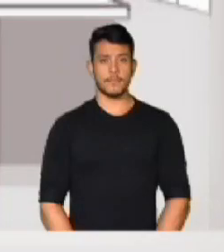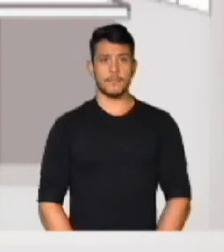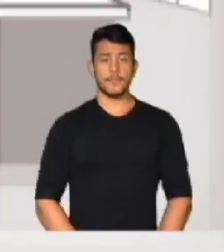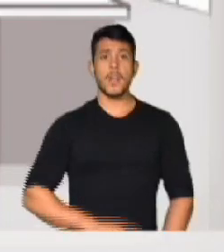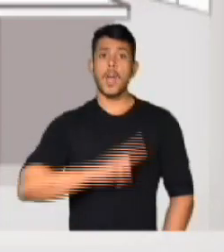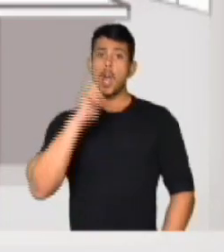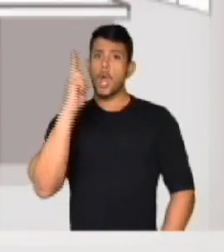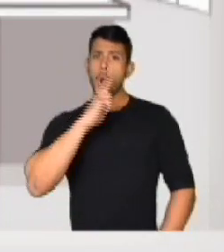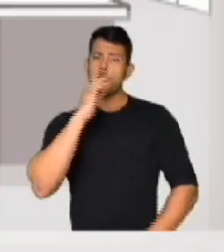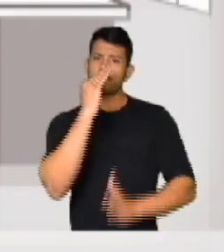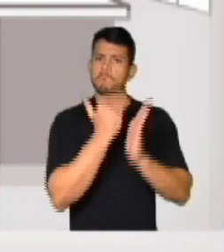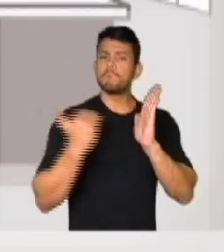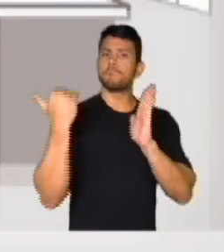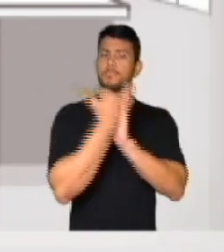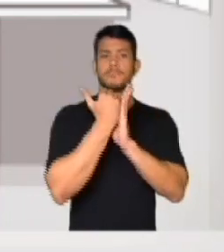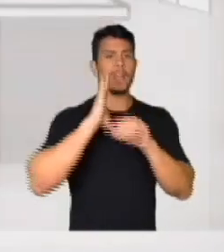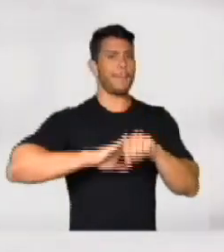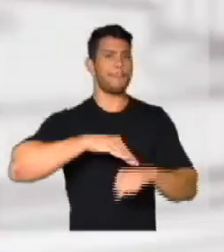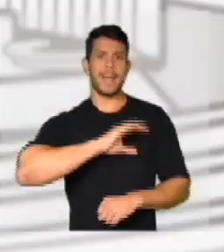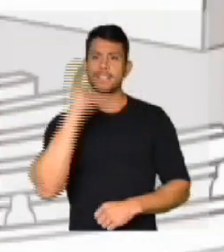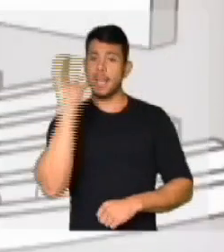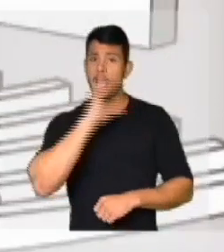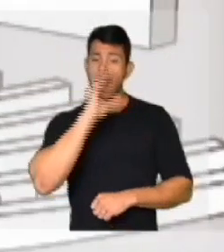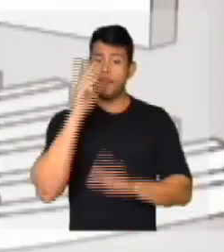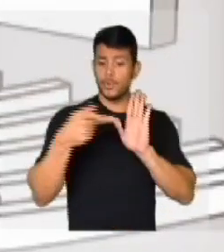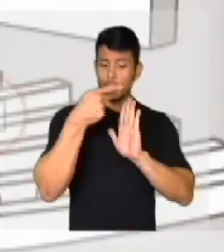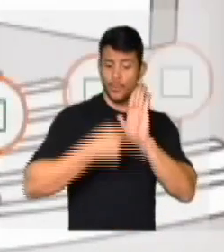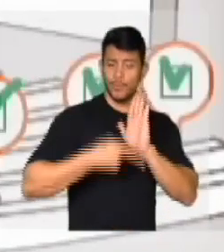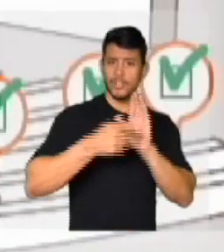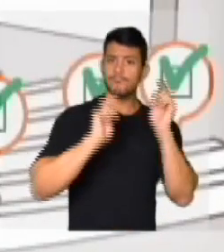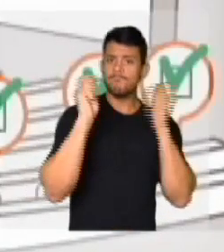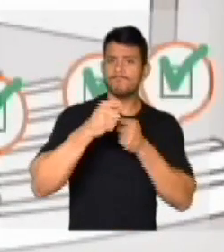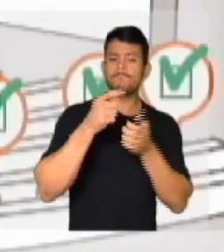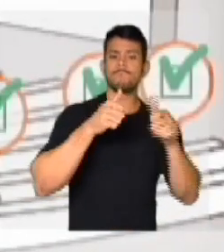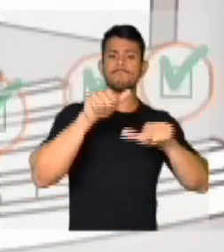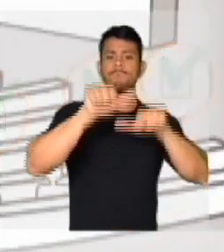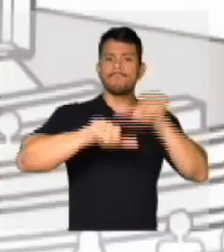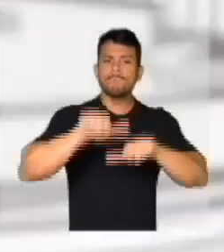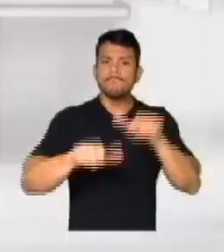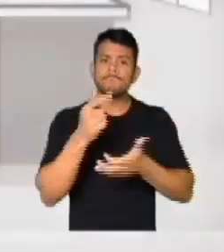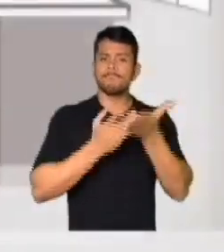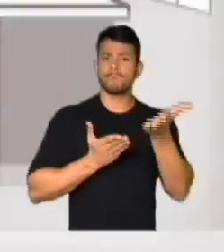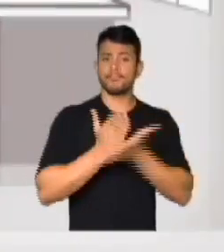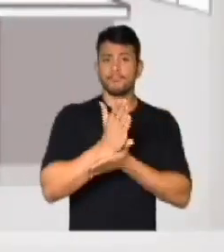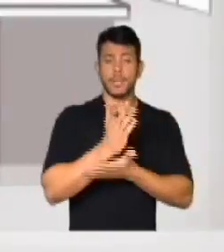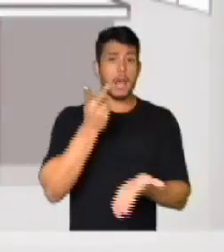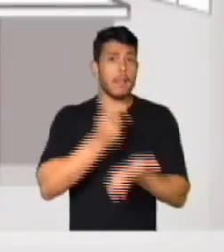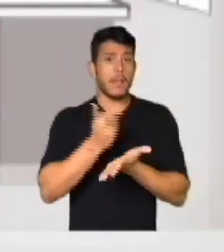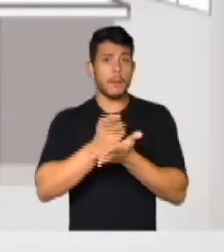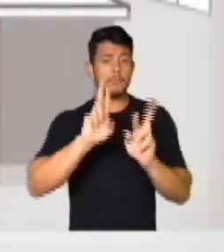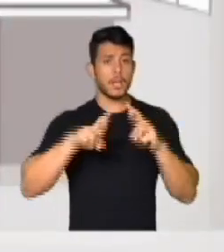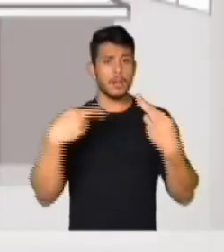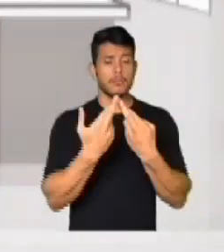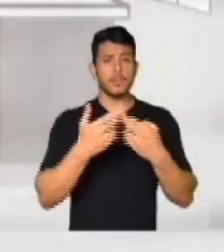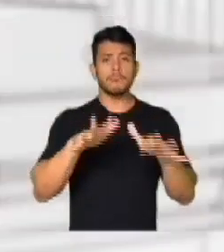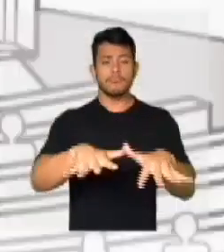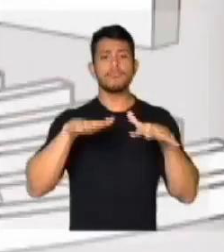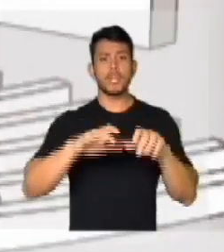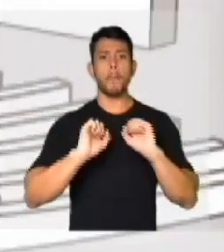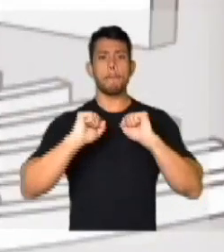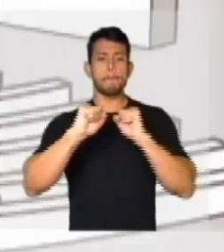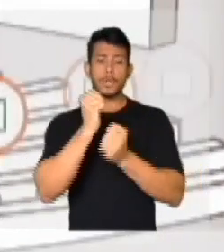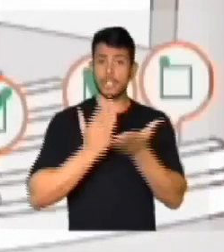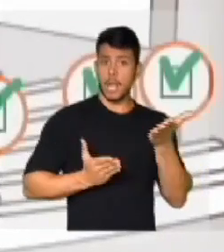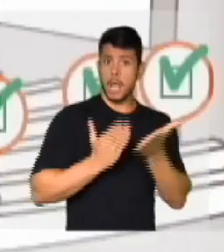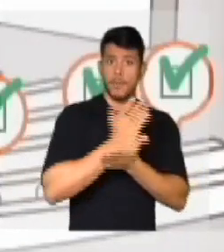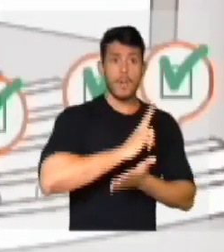A urgência urgentíssima é a forma mais rápida de um projeto ser analisado. Em uma mesma sessão do plenário, os deputados podem aprovar